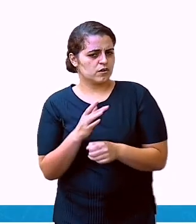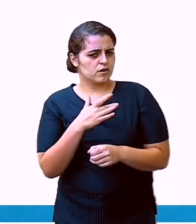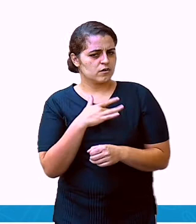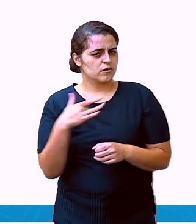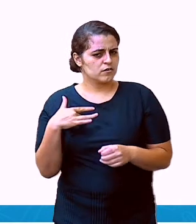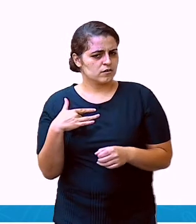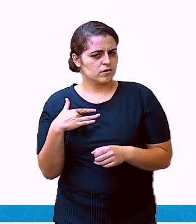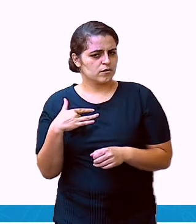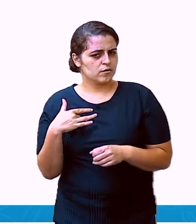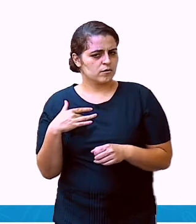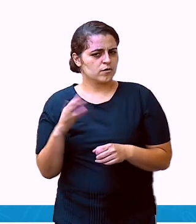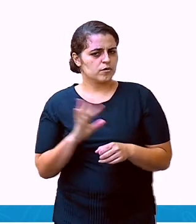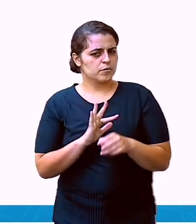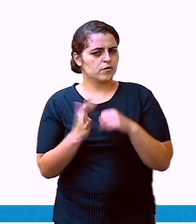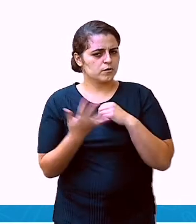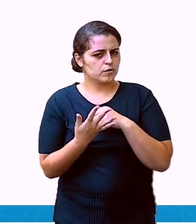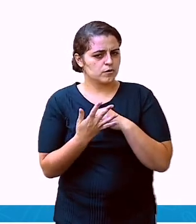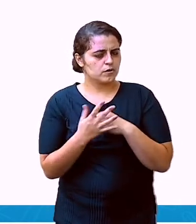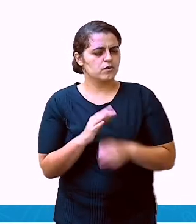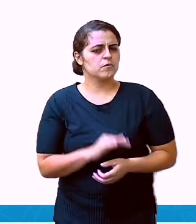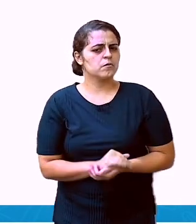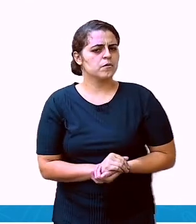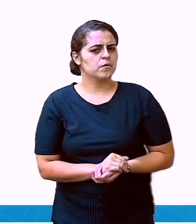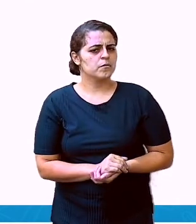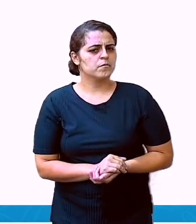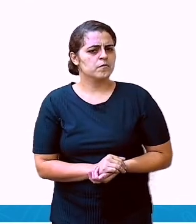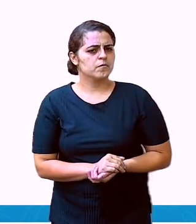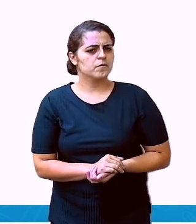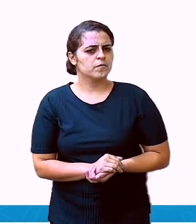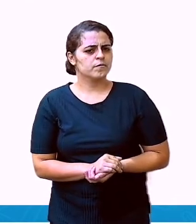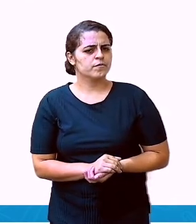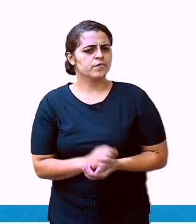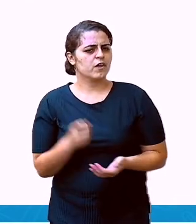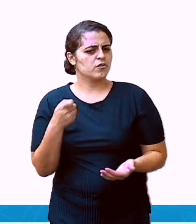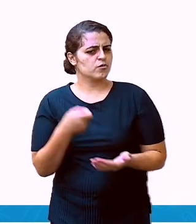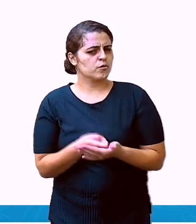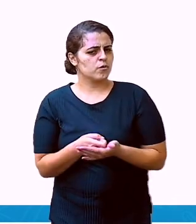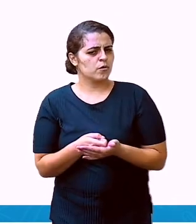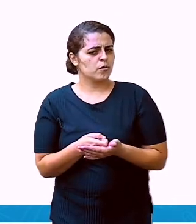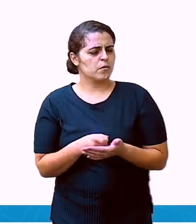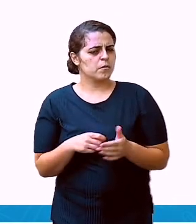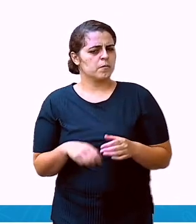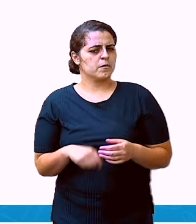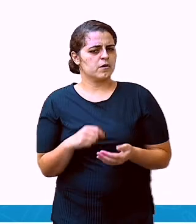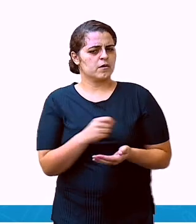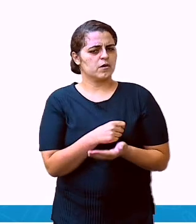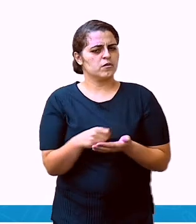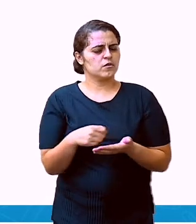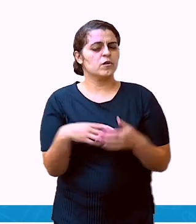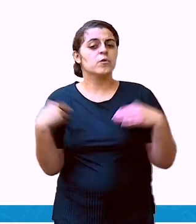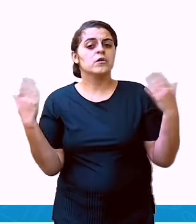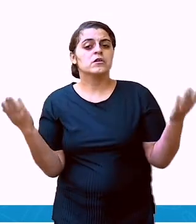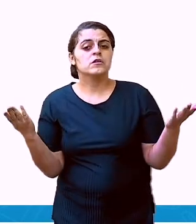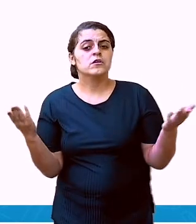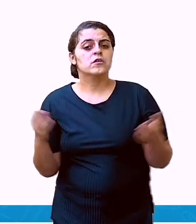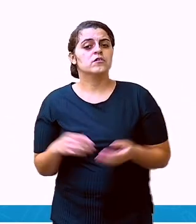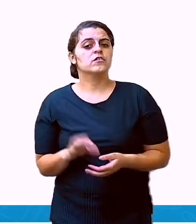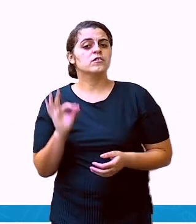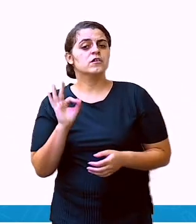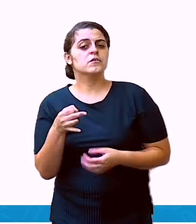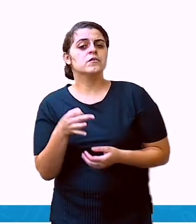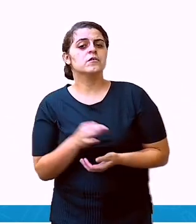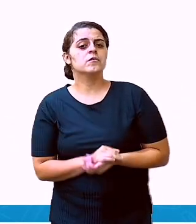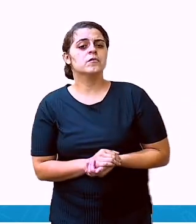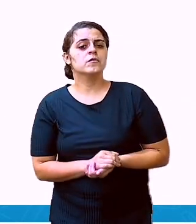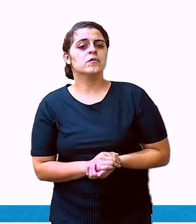não se contaminar com o corona? As compras? Uma lista? Vamos ver. Se você